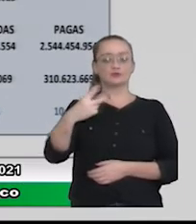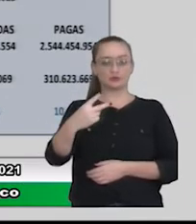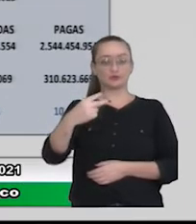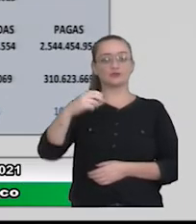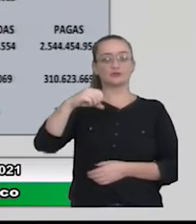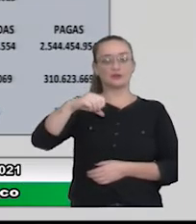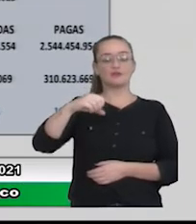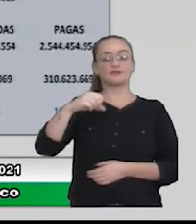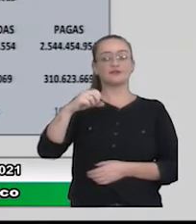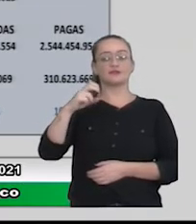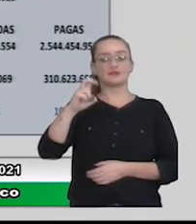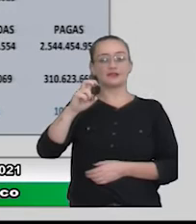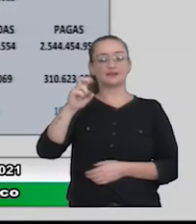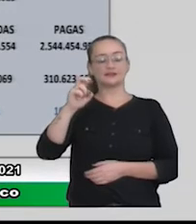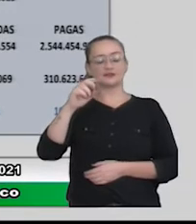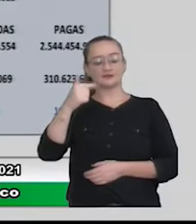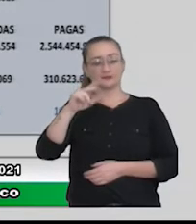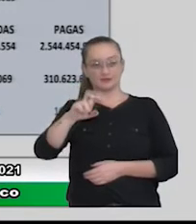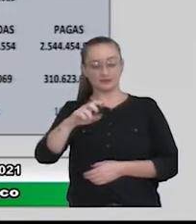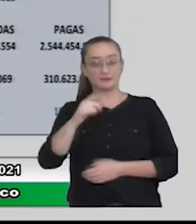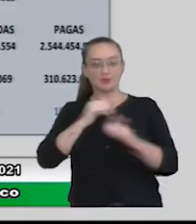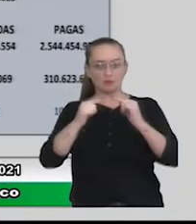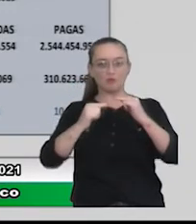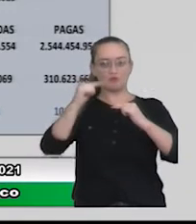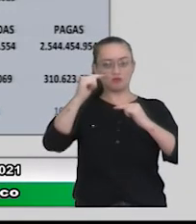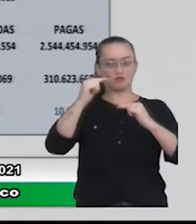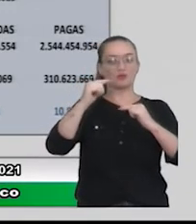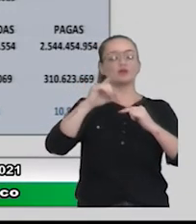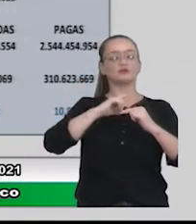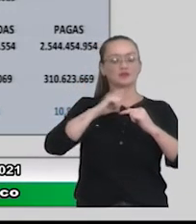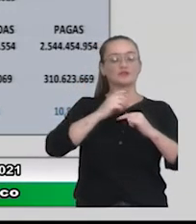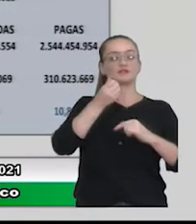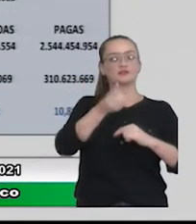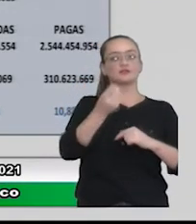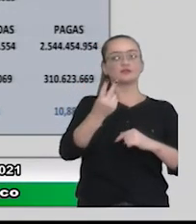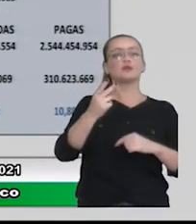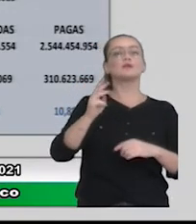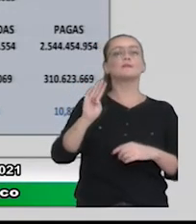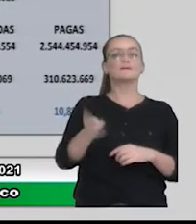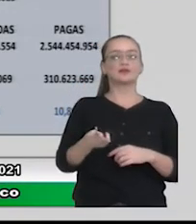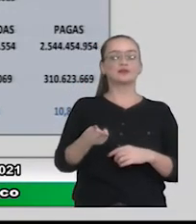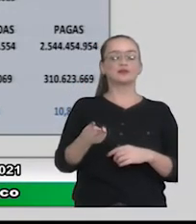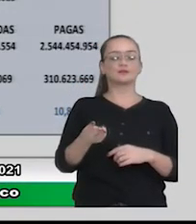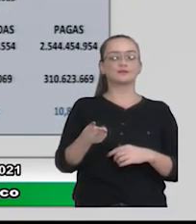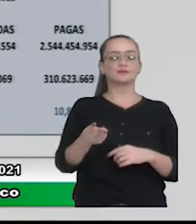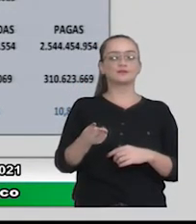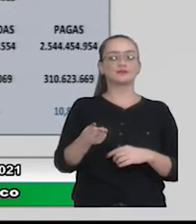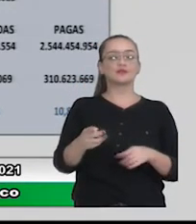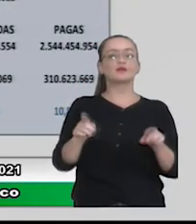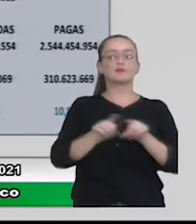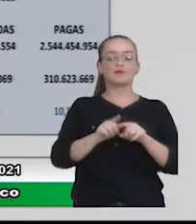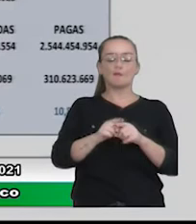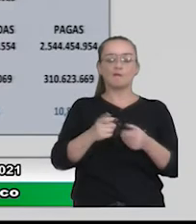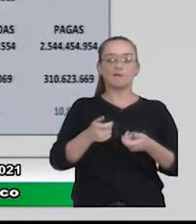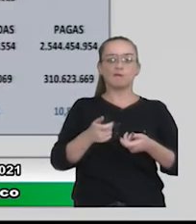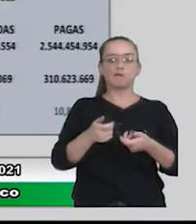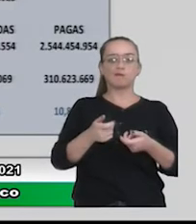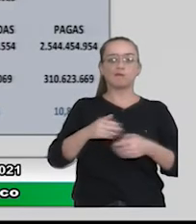2B792975688. Então, a gente teve um superávit orçamentário de 62 milhões, primando pelo equilíbrio,